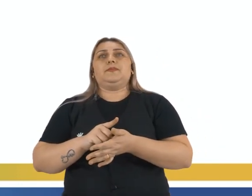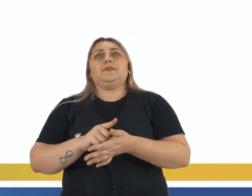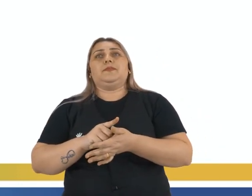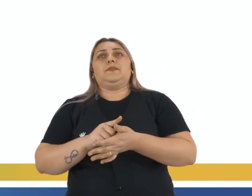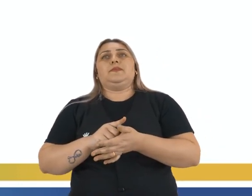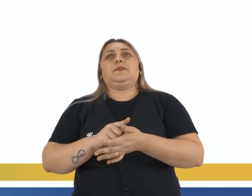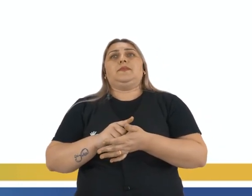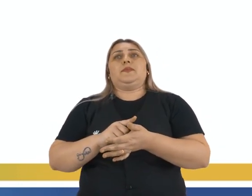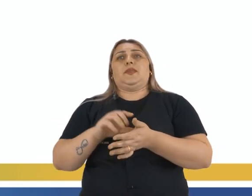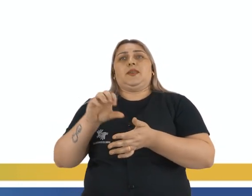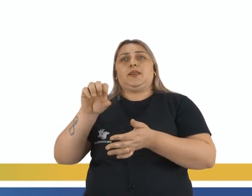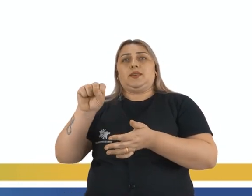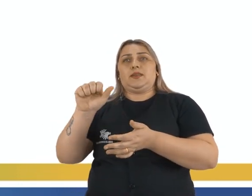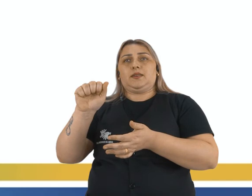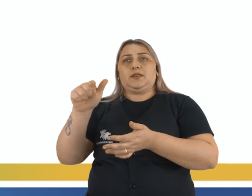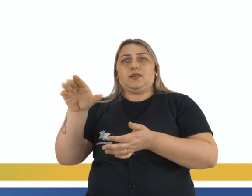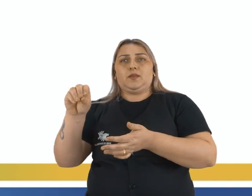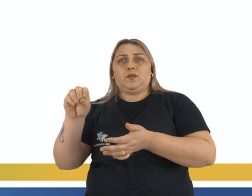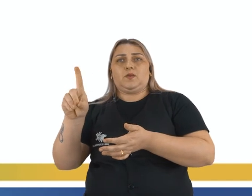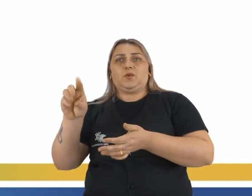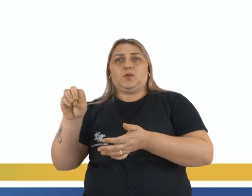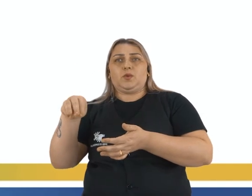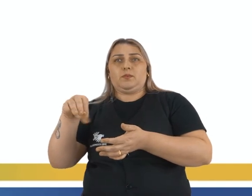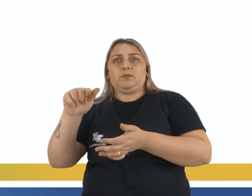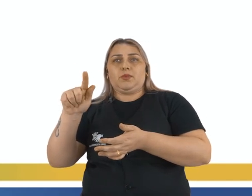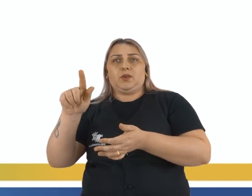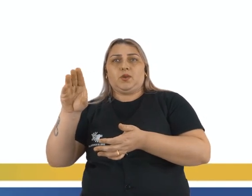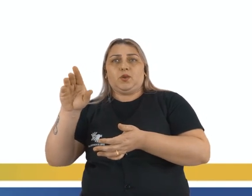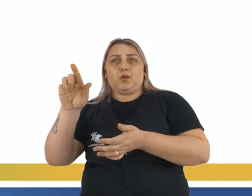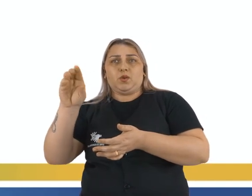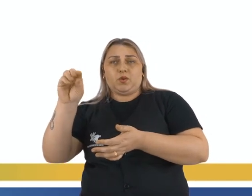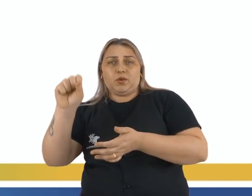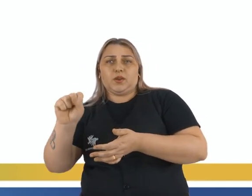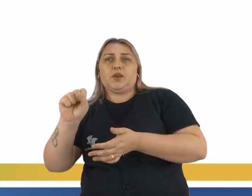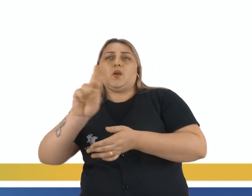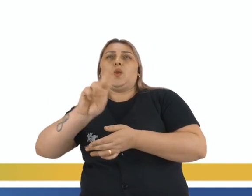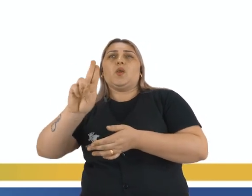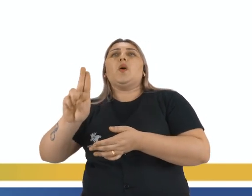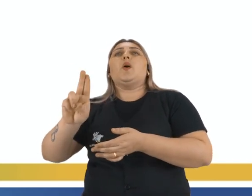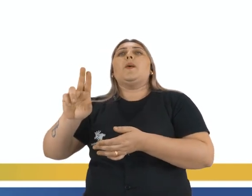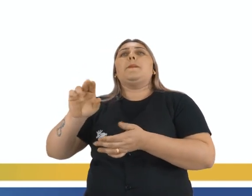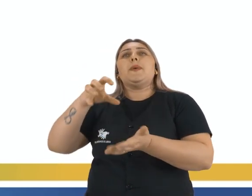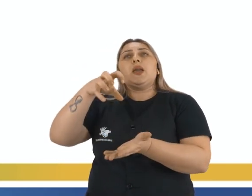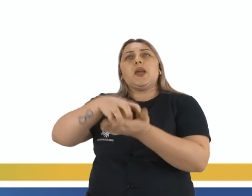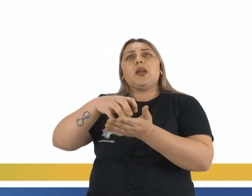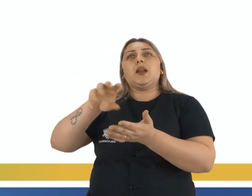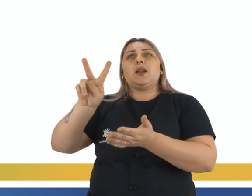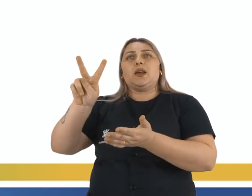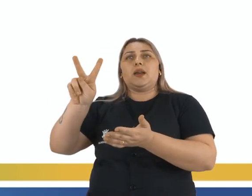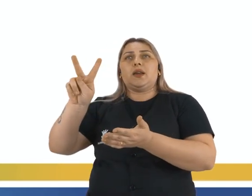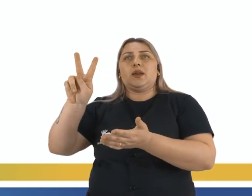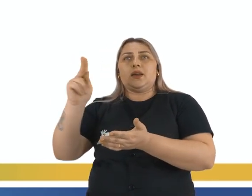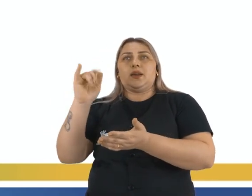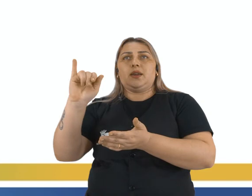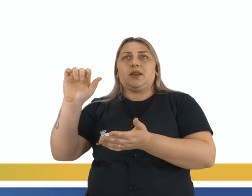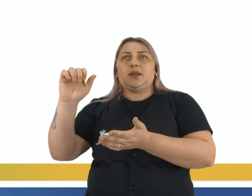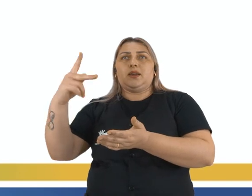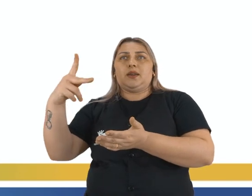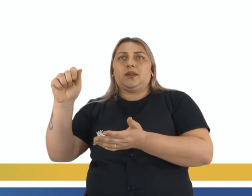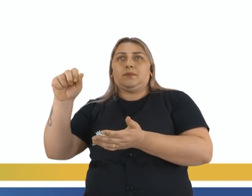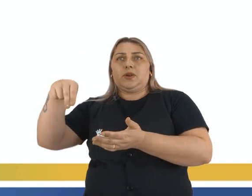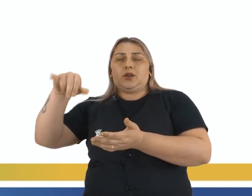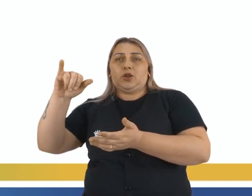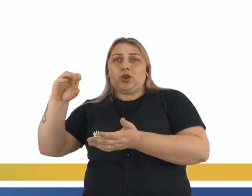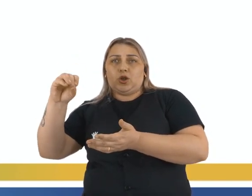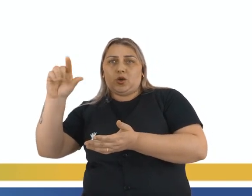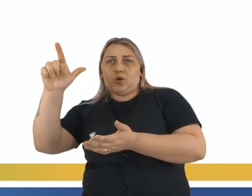Domingos, ela se chamava Ilha de Espanhola. Foi assim batizado pelos primeiros navegadores espanhóis que chegaram na